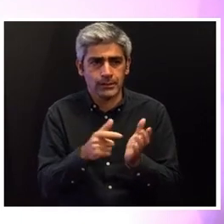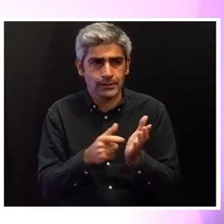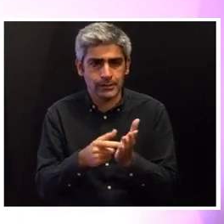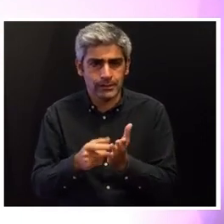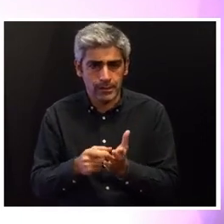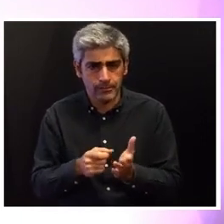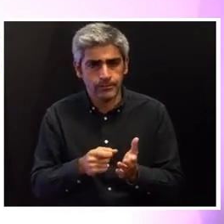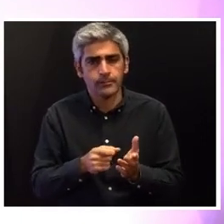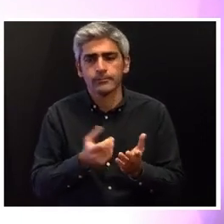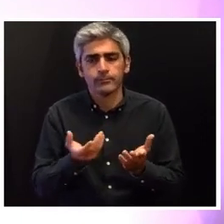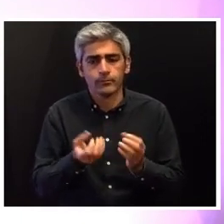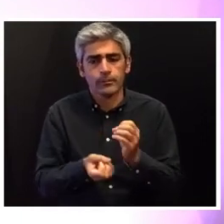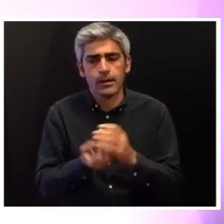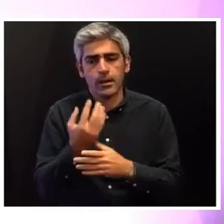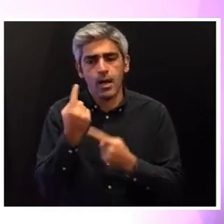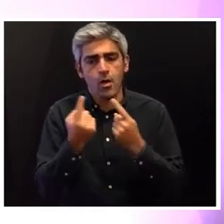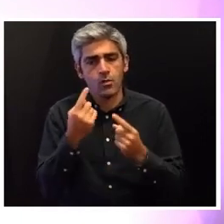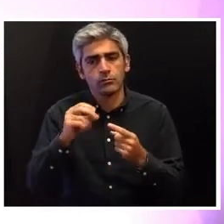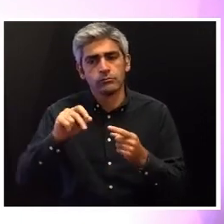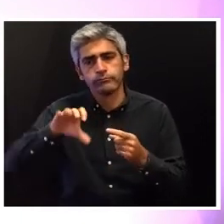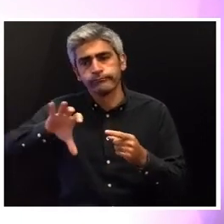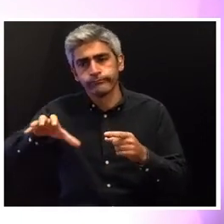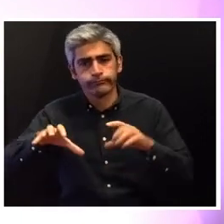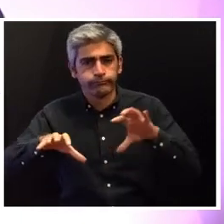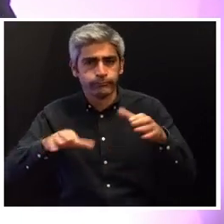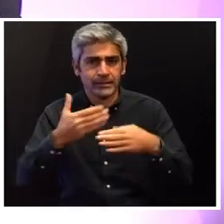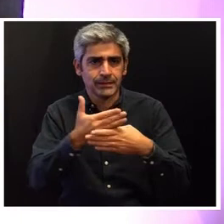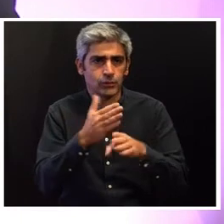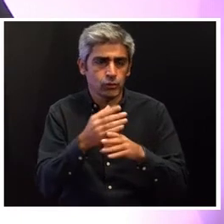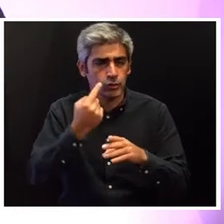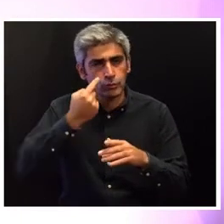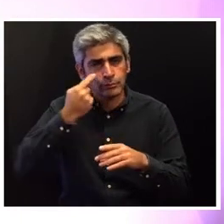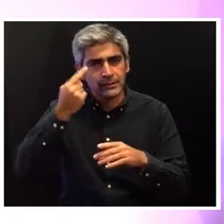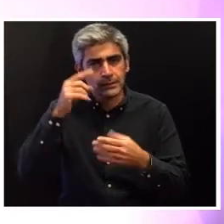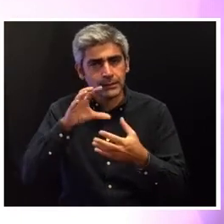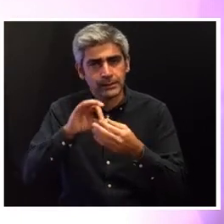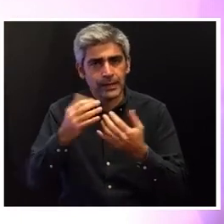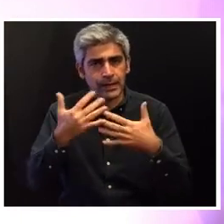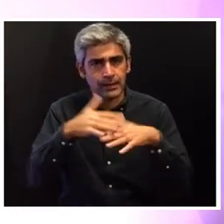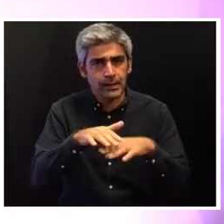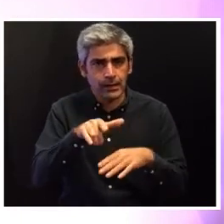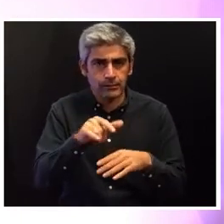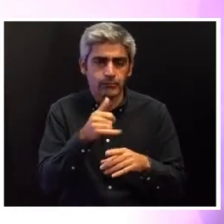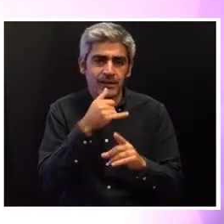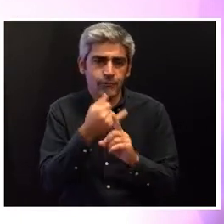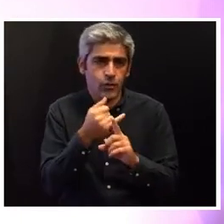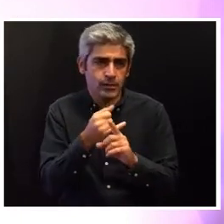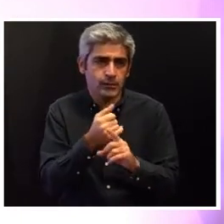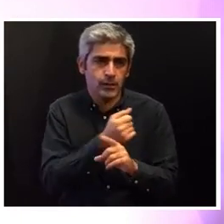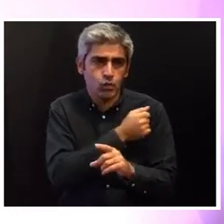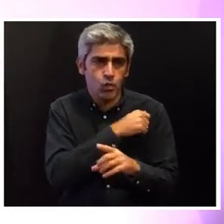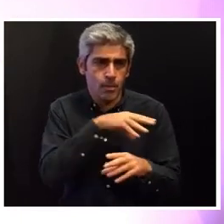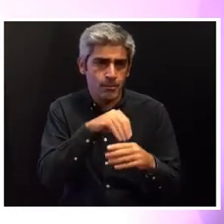através da criação de algumas comarcas das secções especializadas integradas de violência doméstica